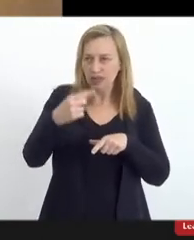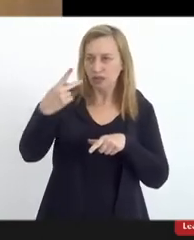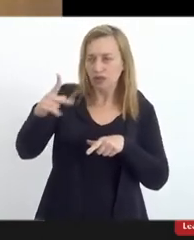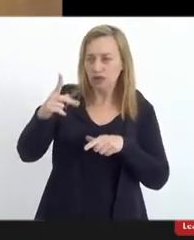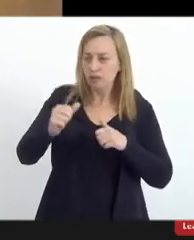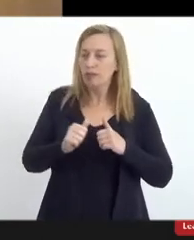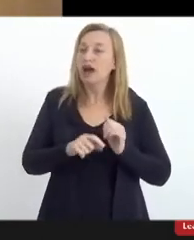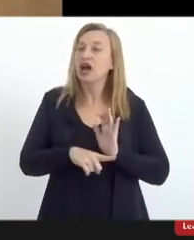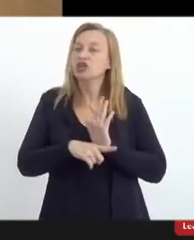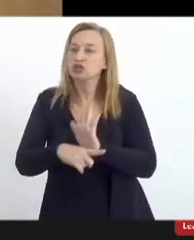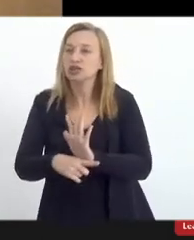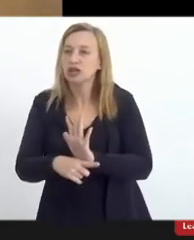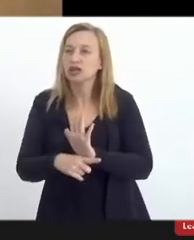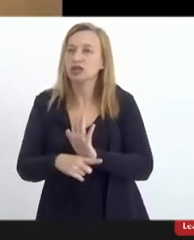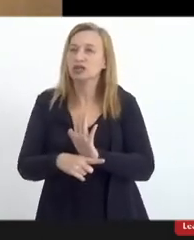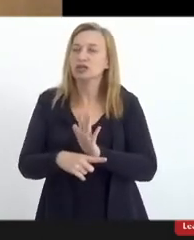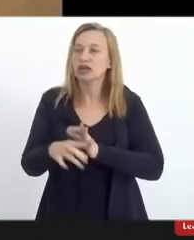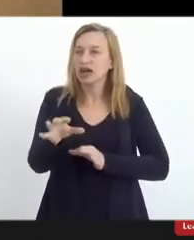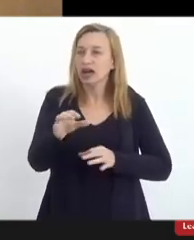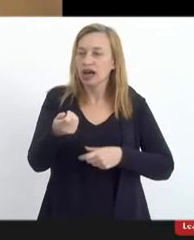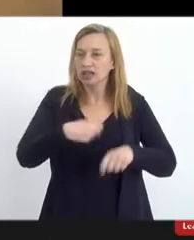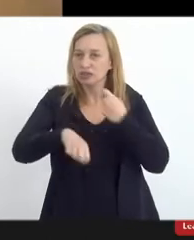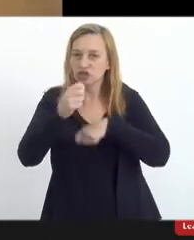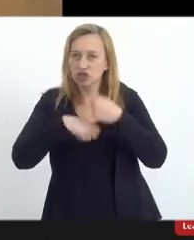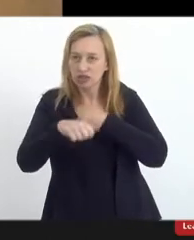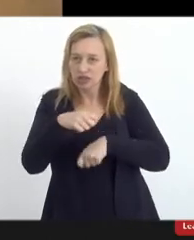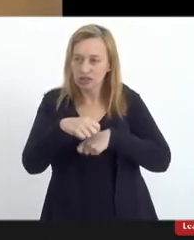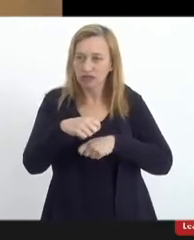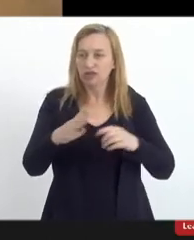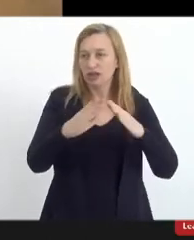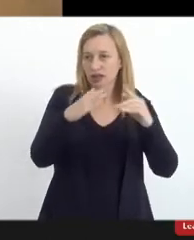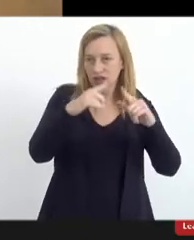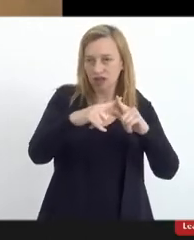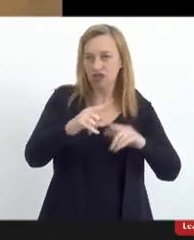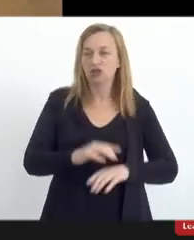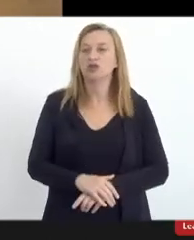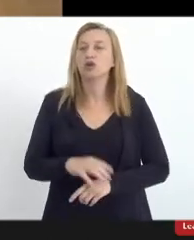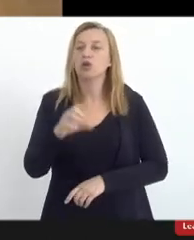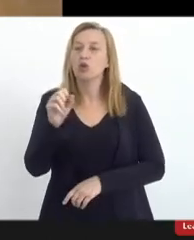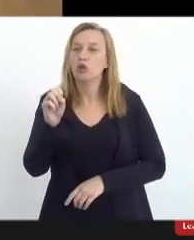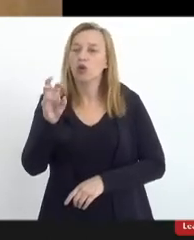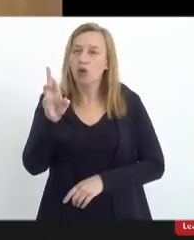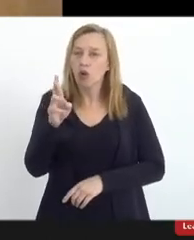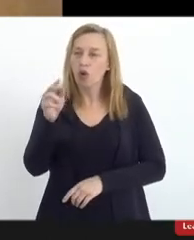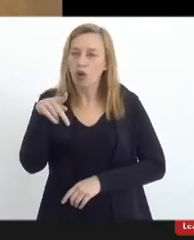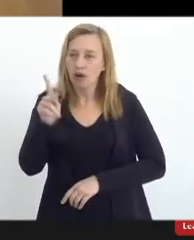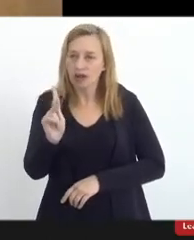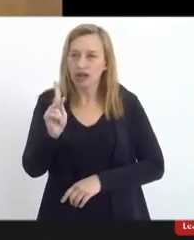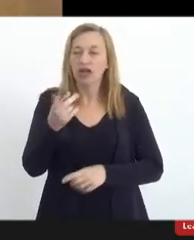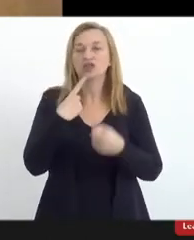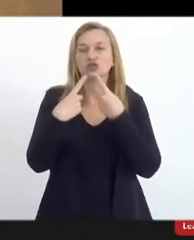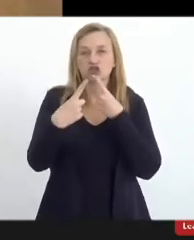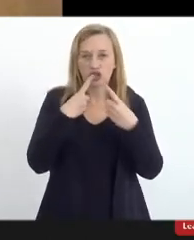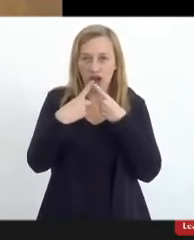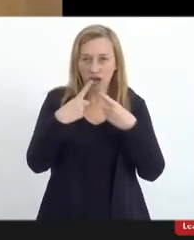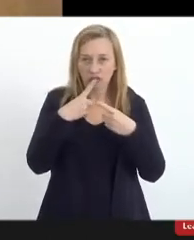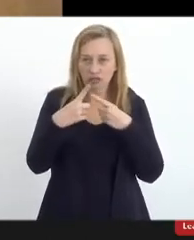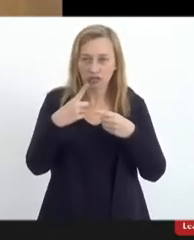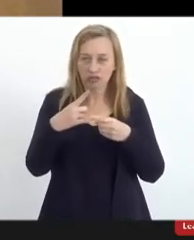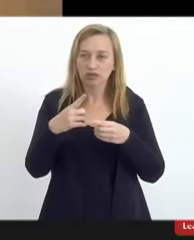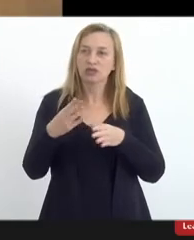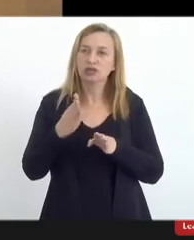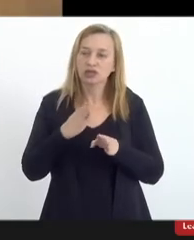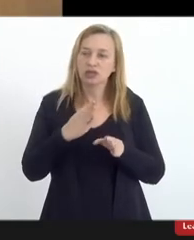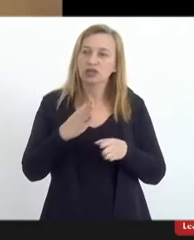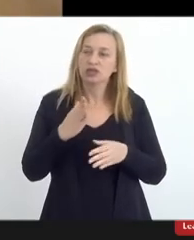governo da Diocese. Dom Roque é o encarregado da questão do diálogo, então ele assessora diretamente,